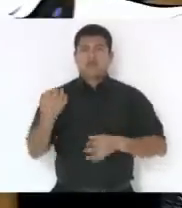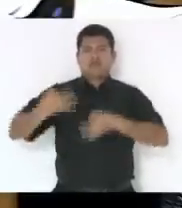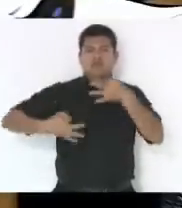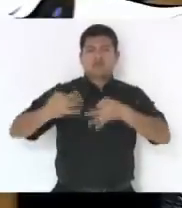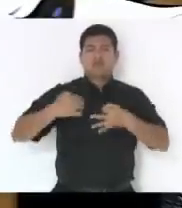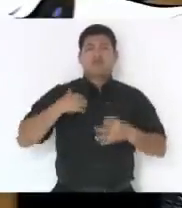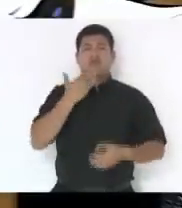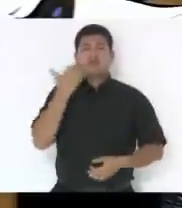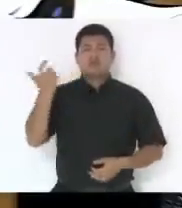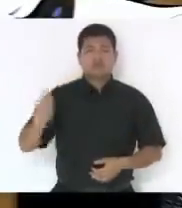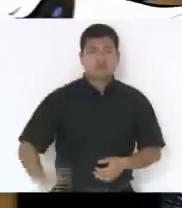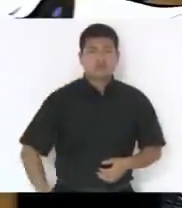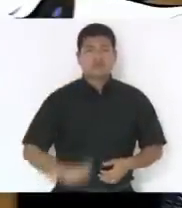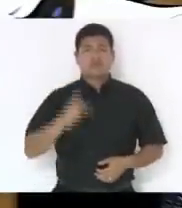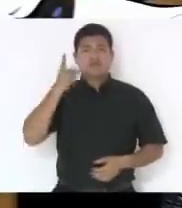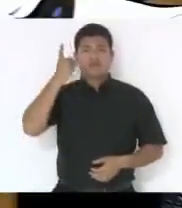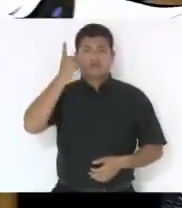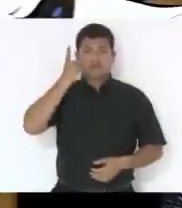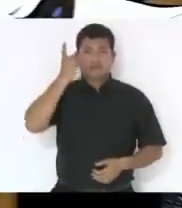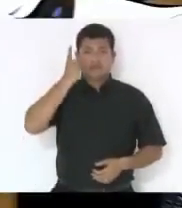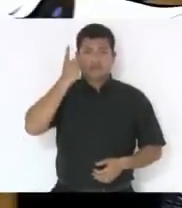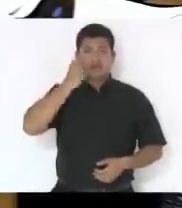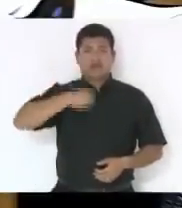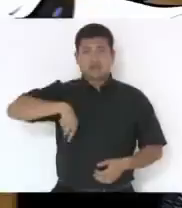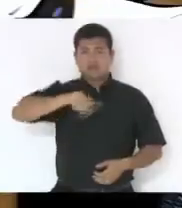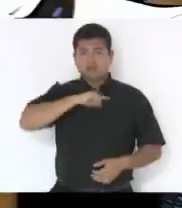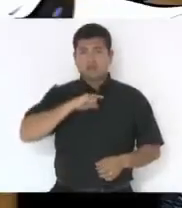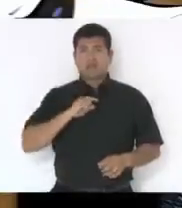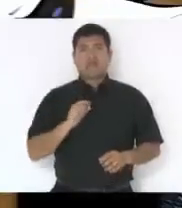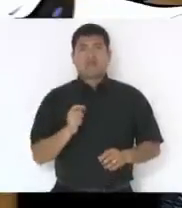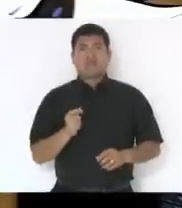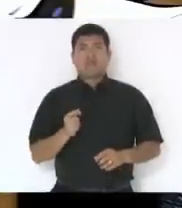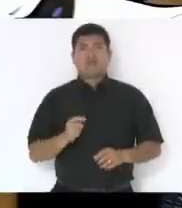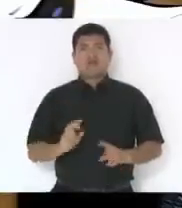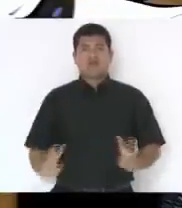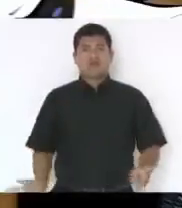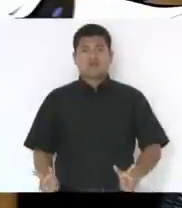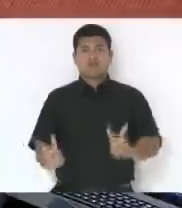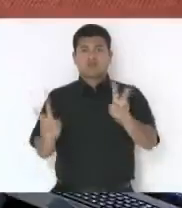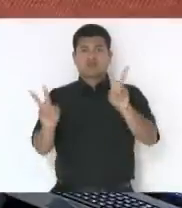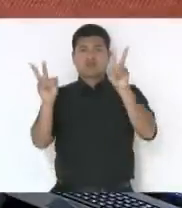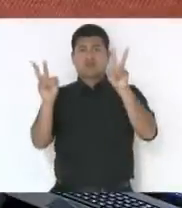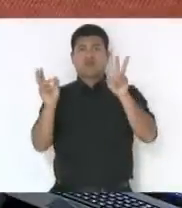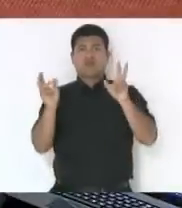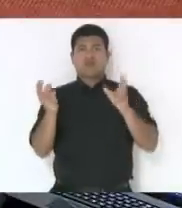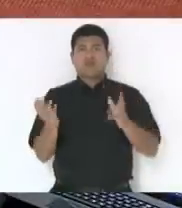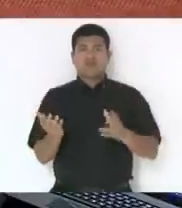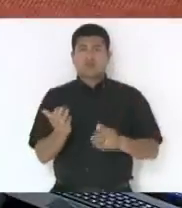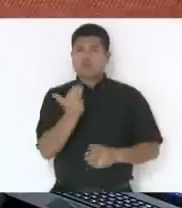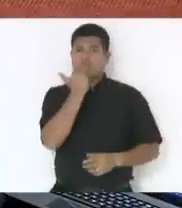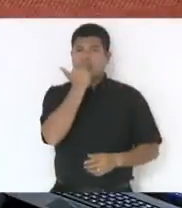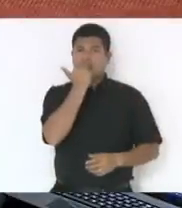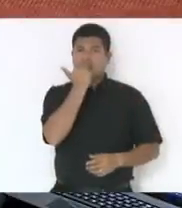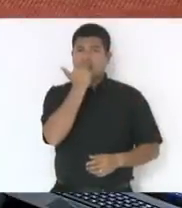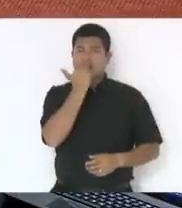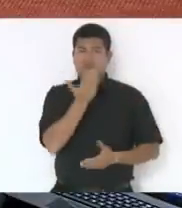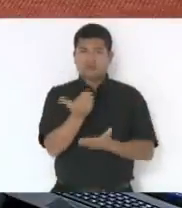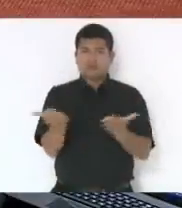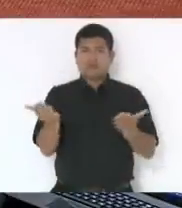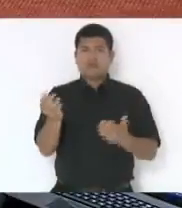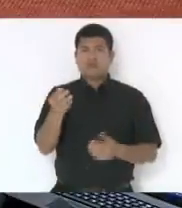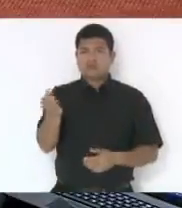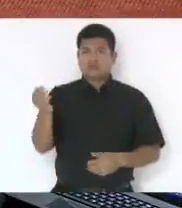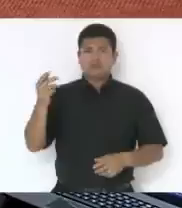aos deputados que a gente possa valorizar, deputado Mota, o trabalho do deputado do